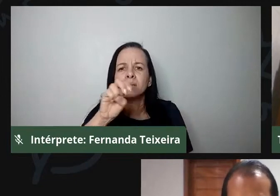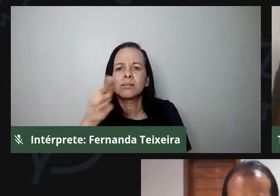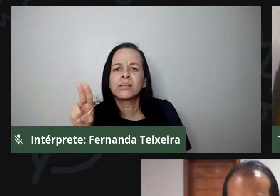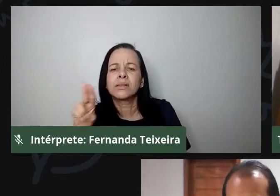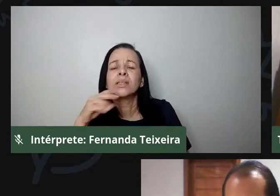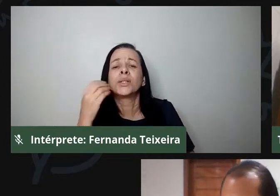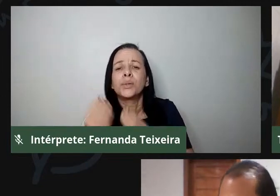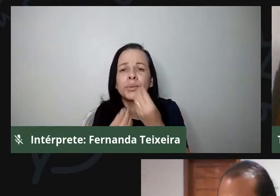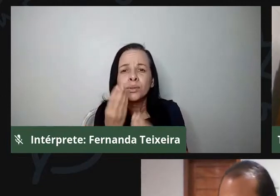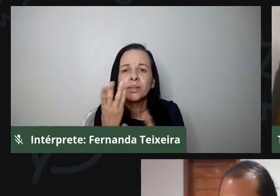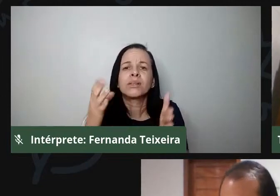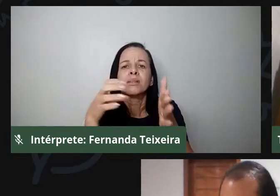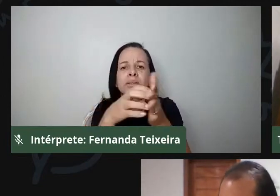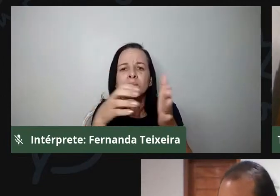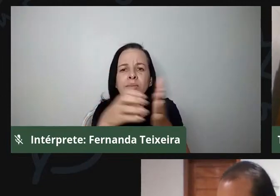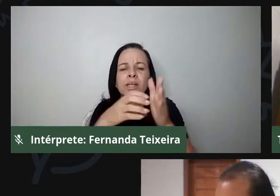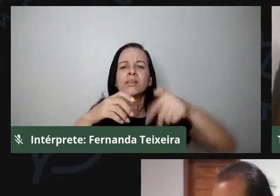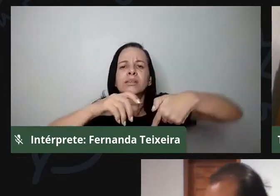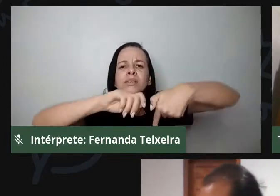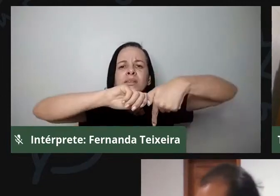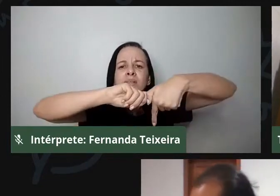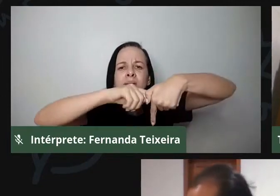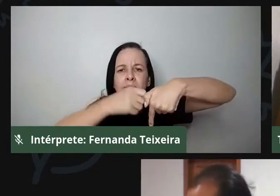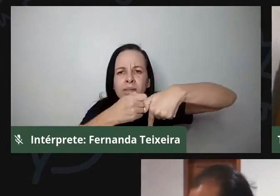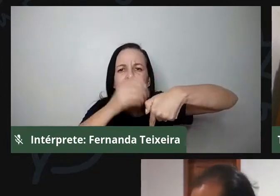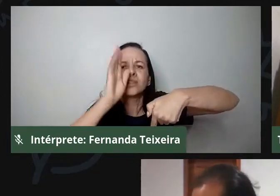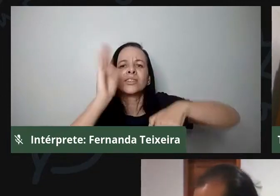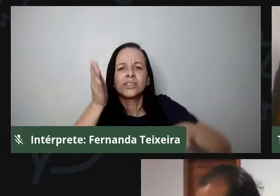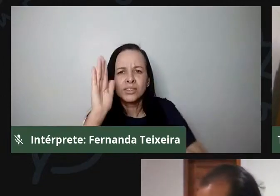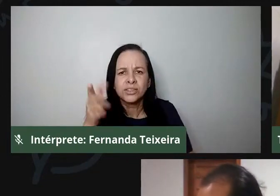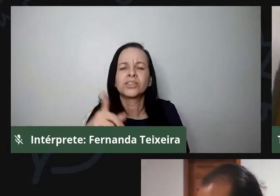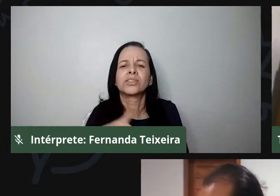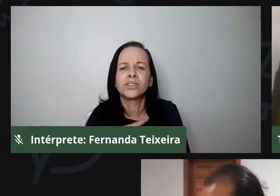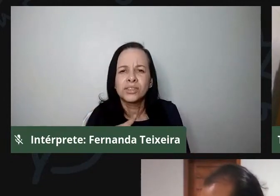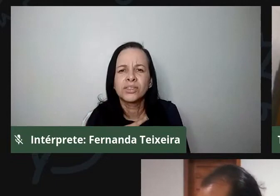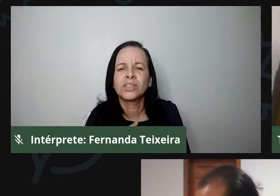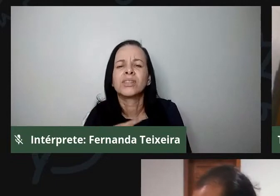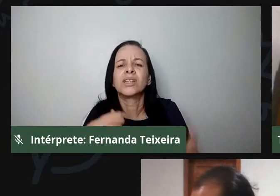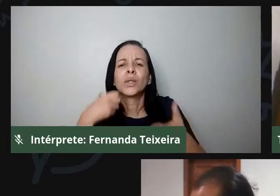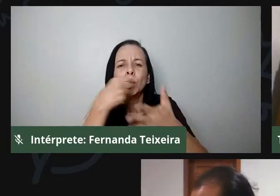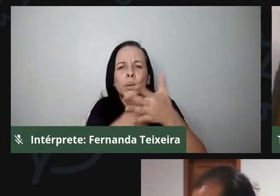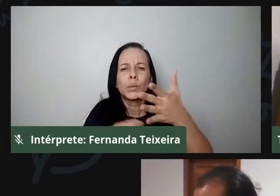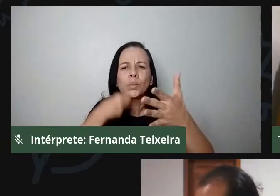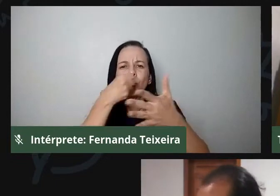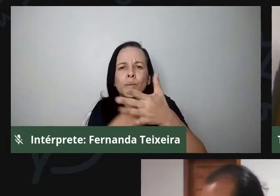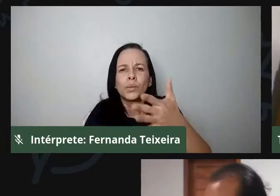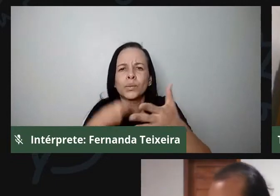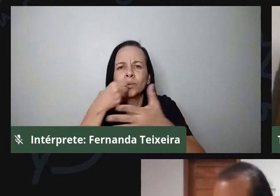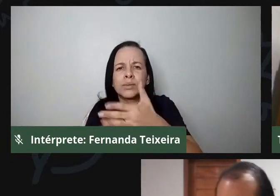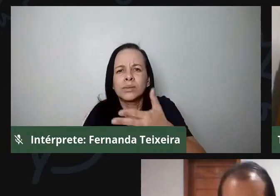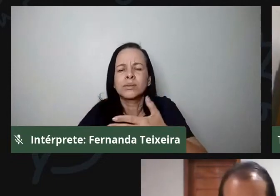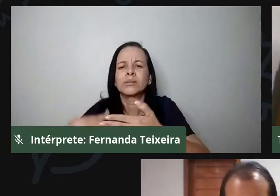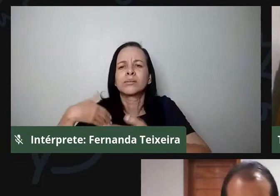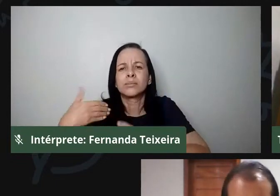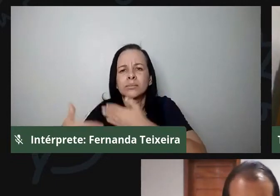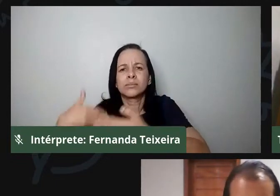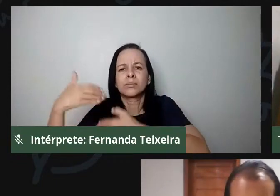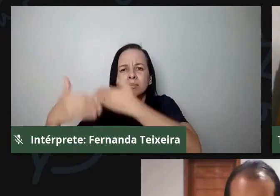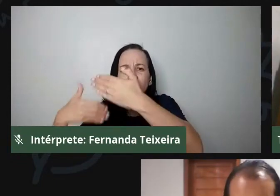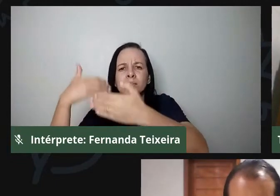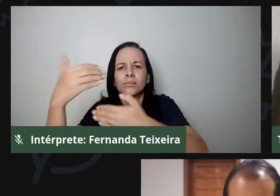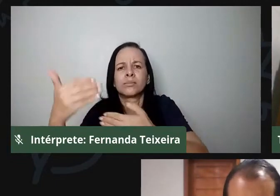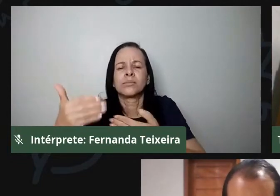as comunidades crombolas têm já muito tempo lutado por esse processo de